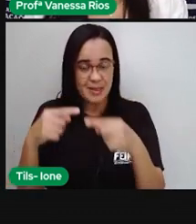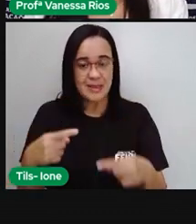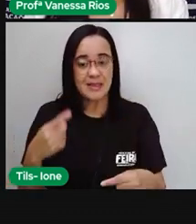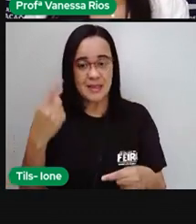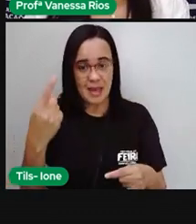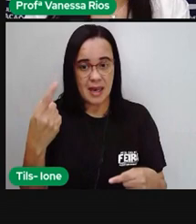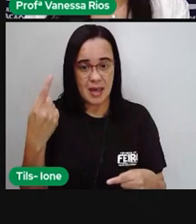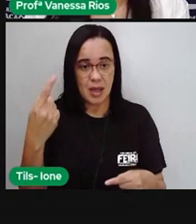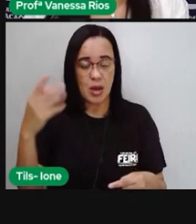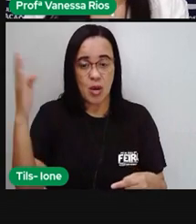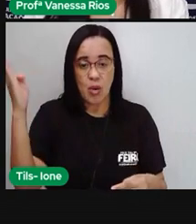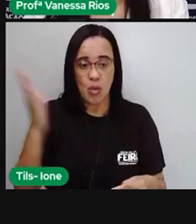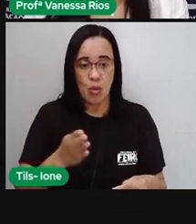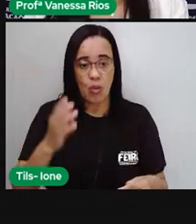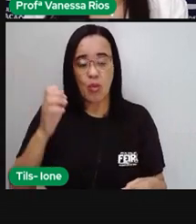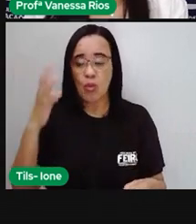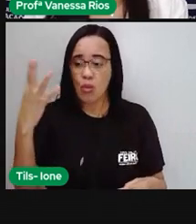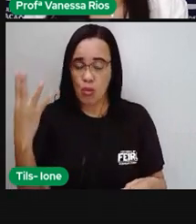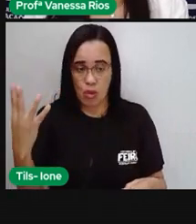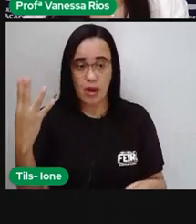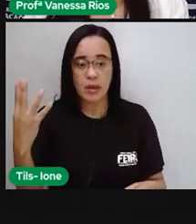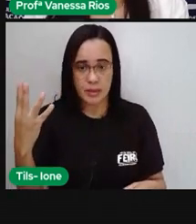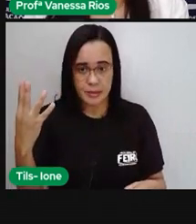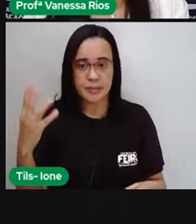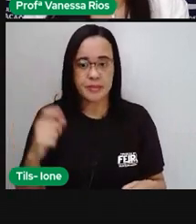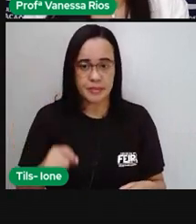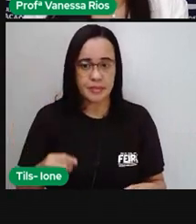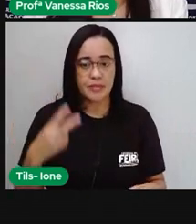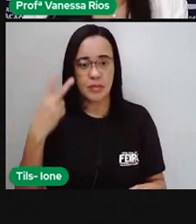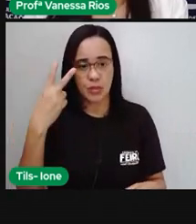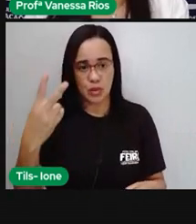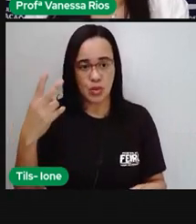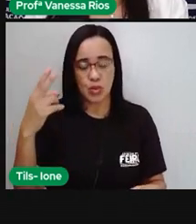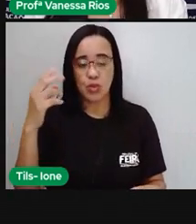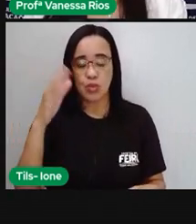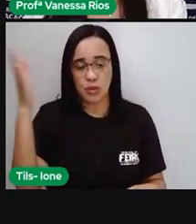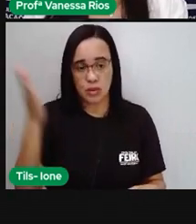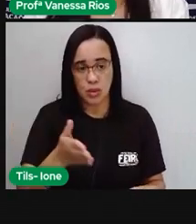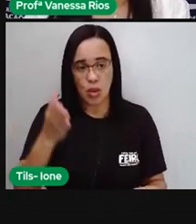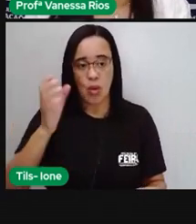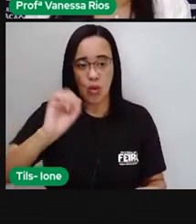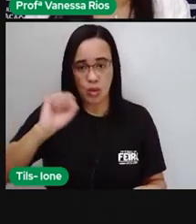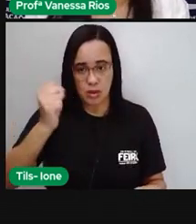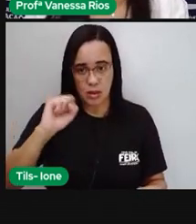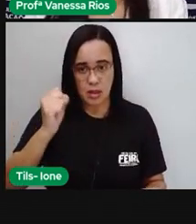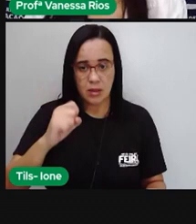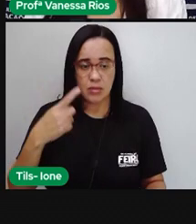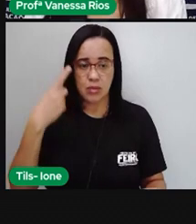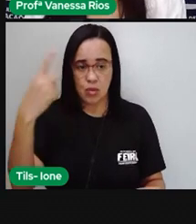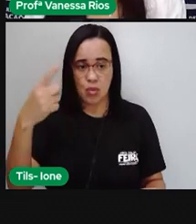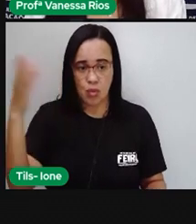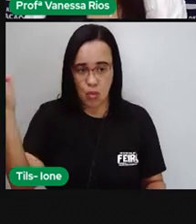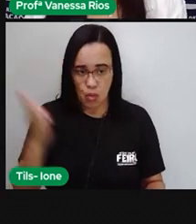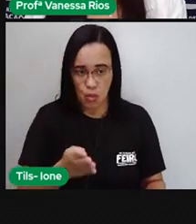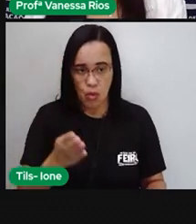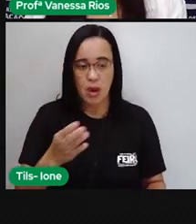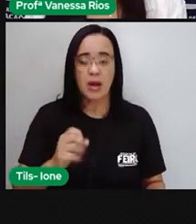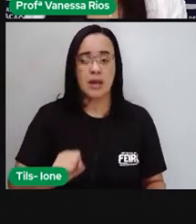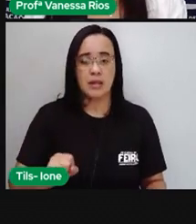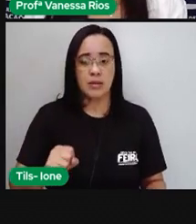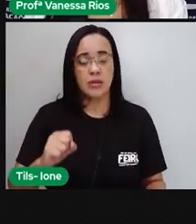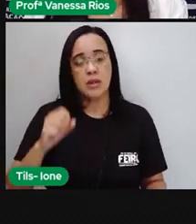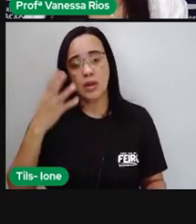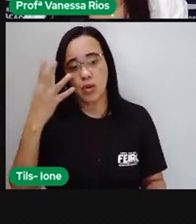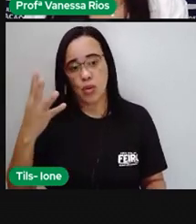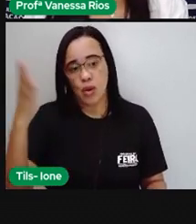frações, um quarto, porque está dividido em quatro partes, né? E tomada uma. Então, dois oitavos. Outra figura com um quarto.